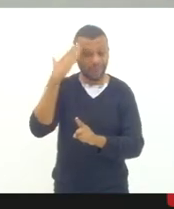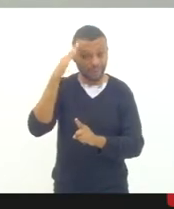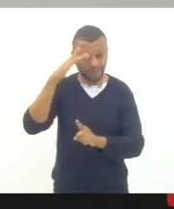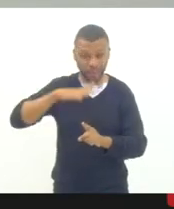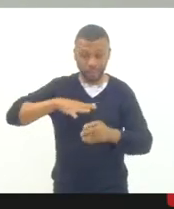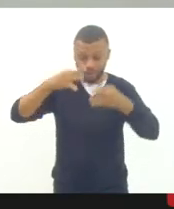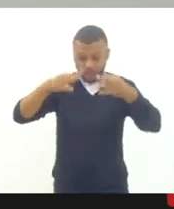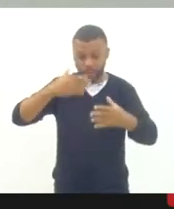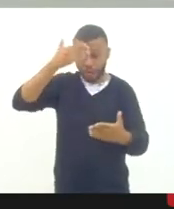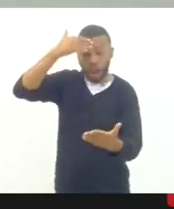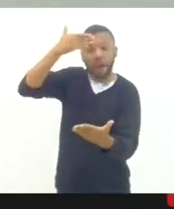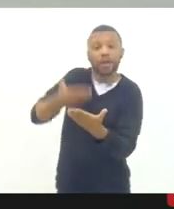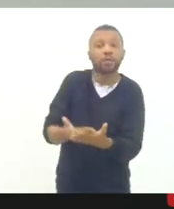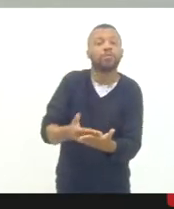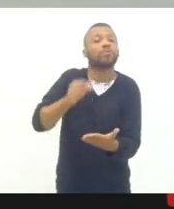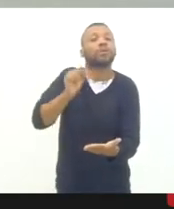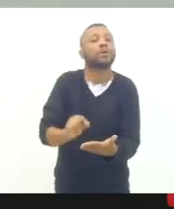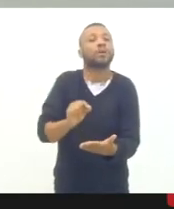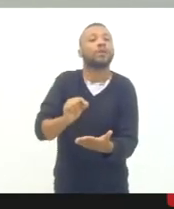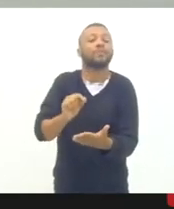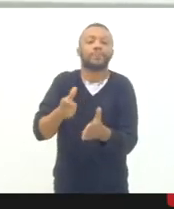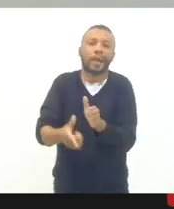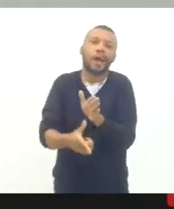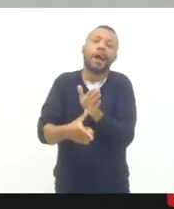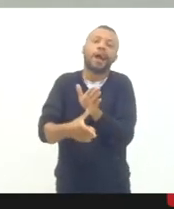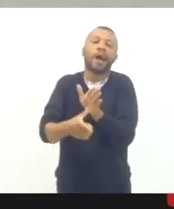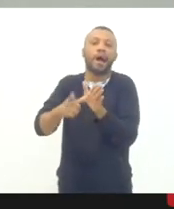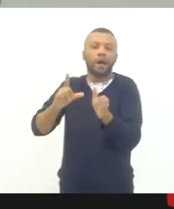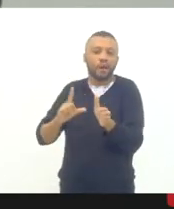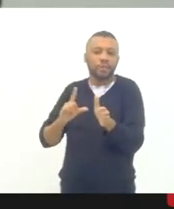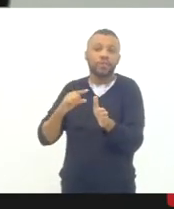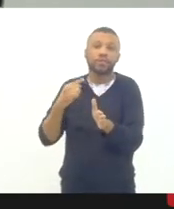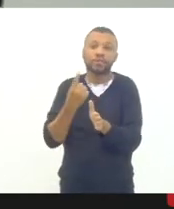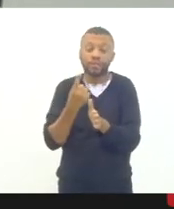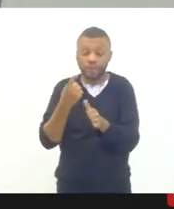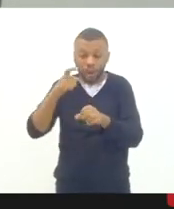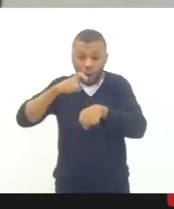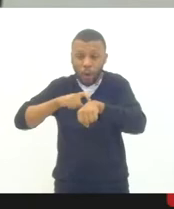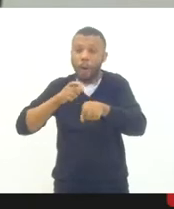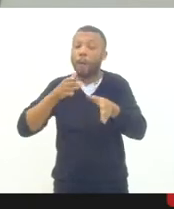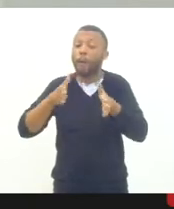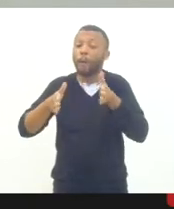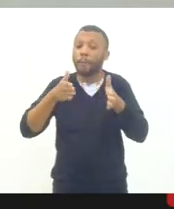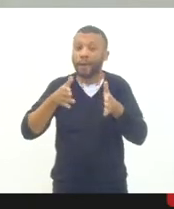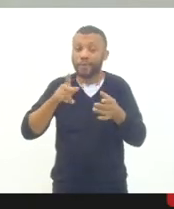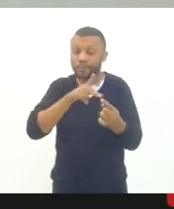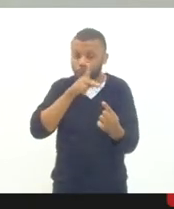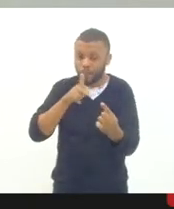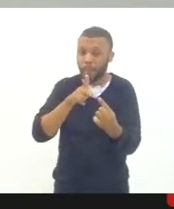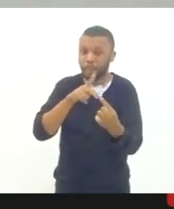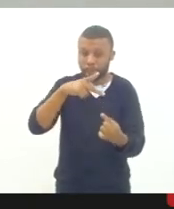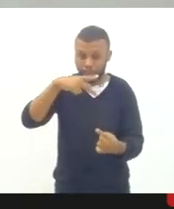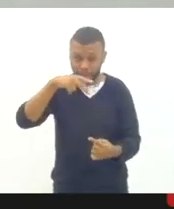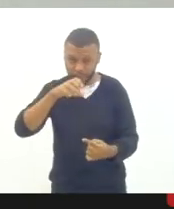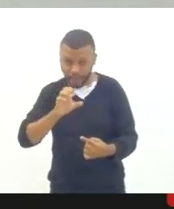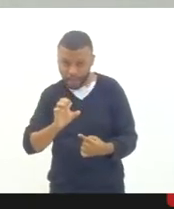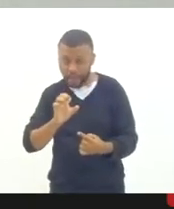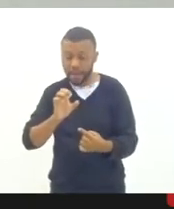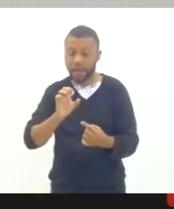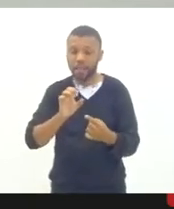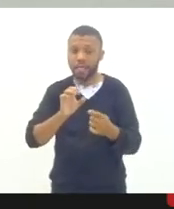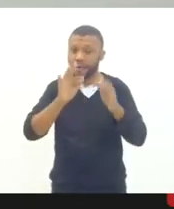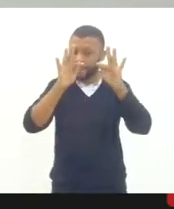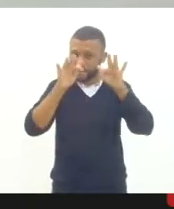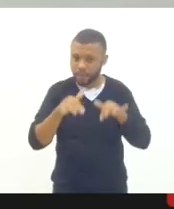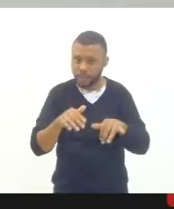acredito que antes de terminar o prazo desse plano nacional de educação e...